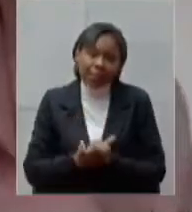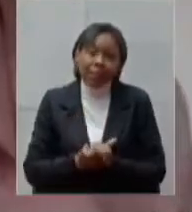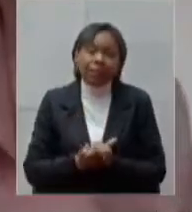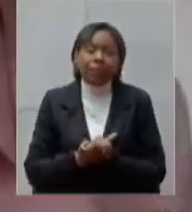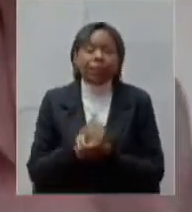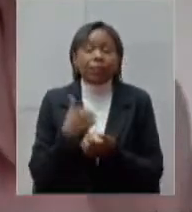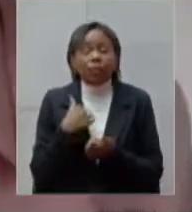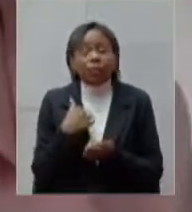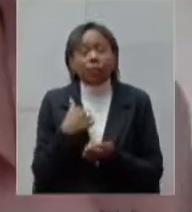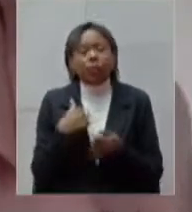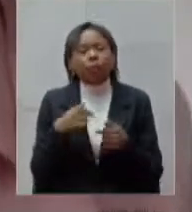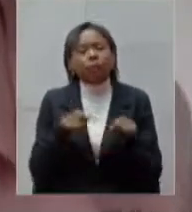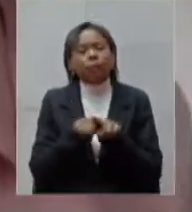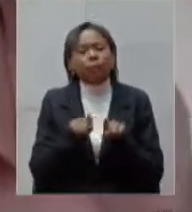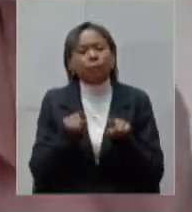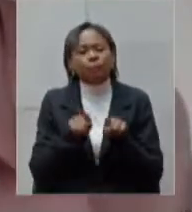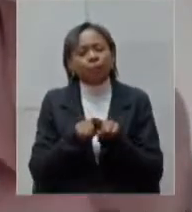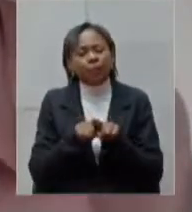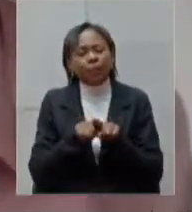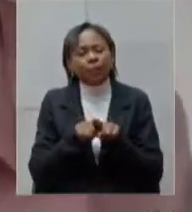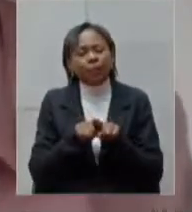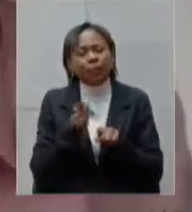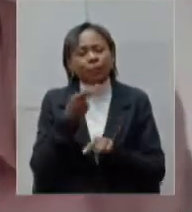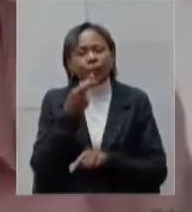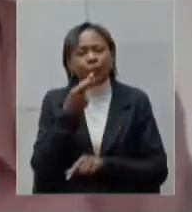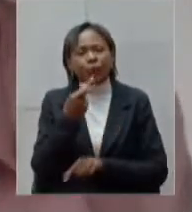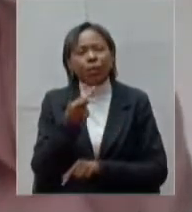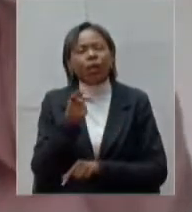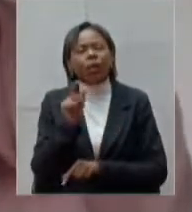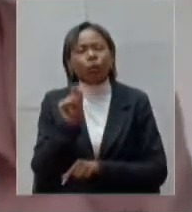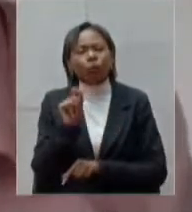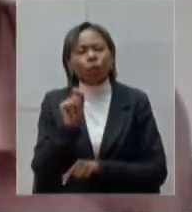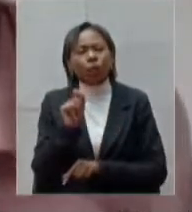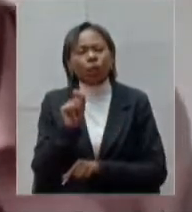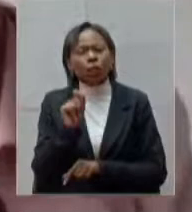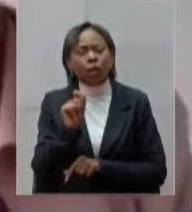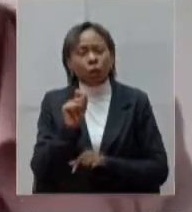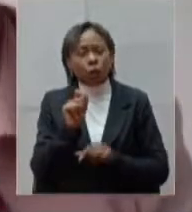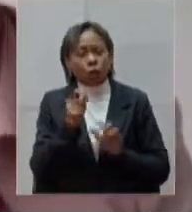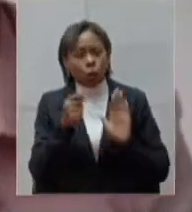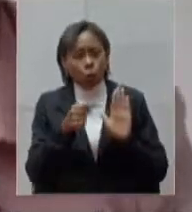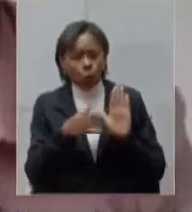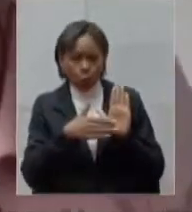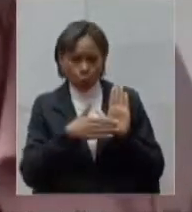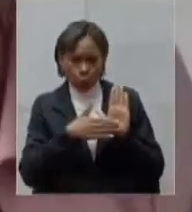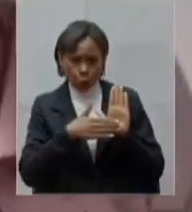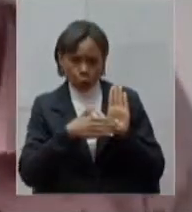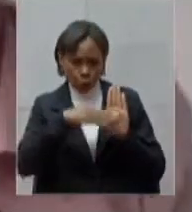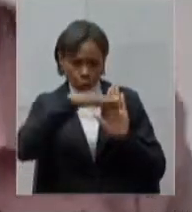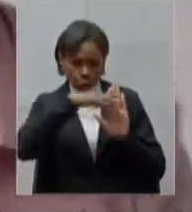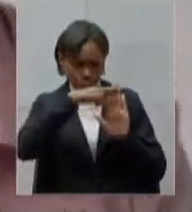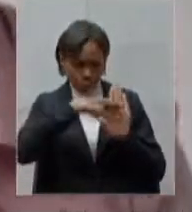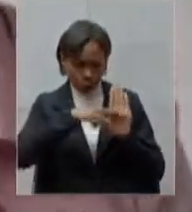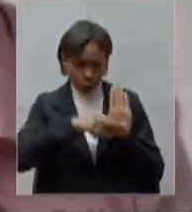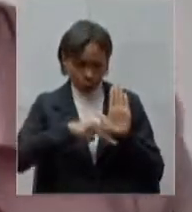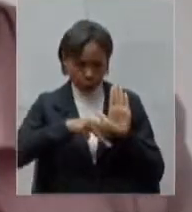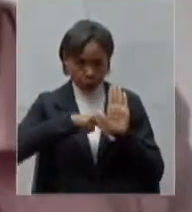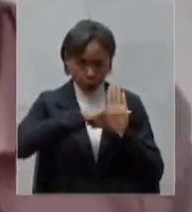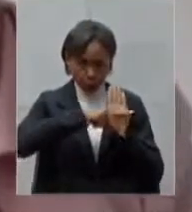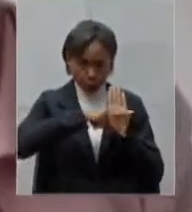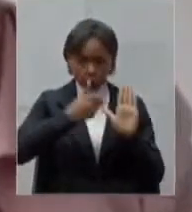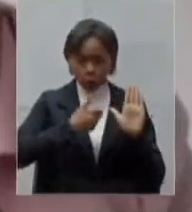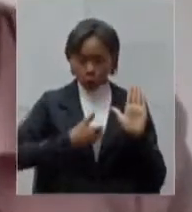aqui deixar também o programa do governo de Minas Minas Consciente que